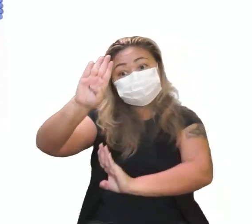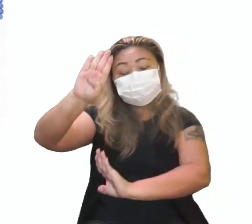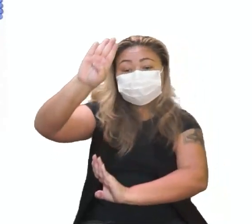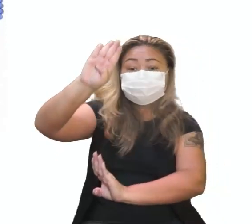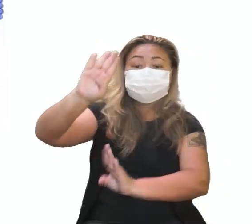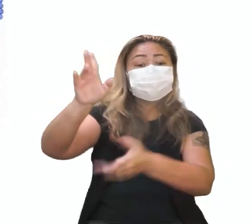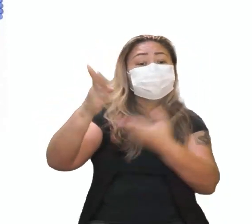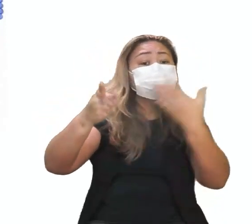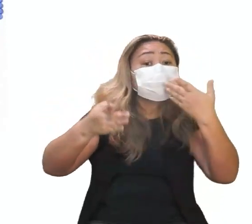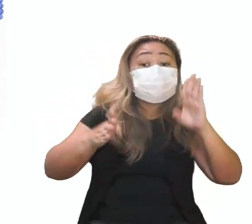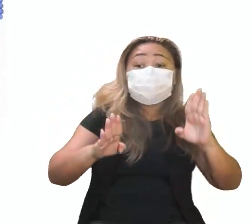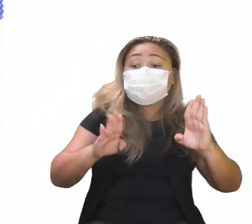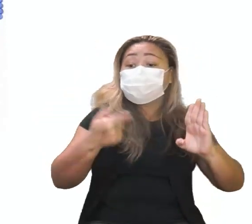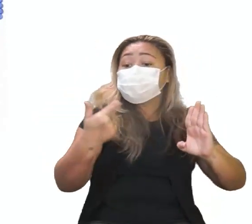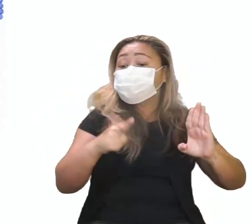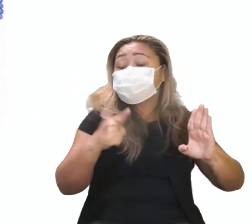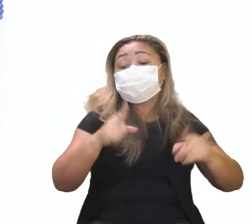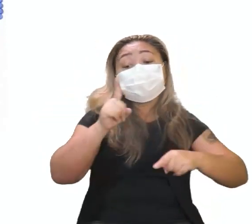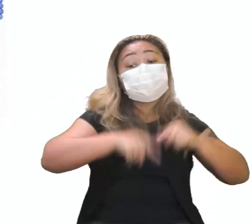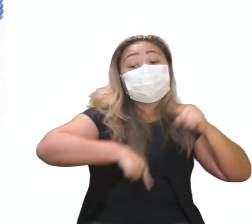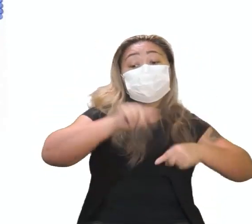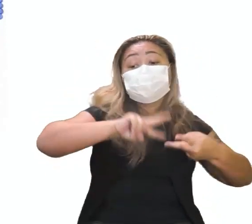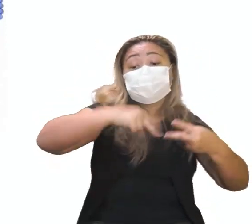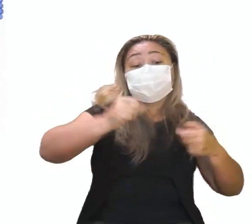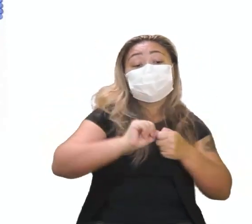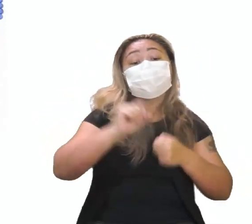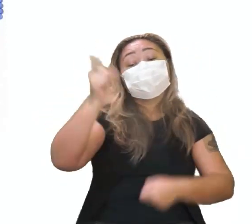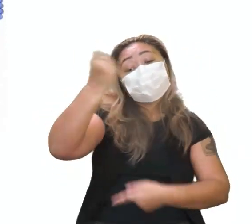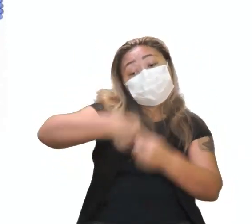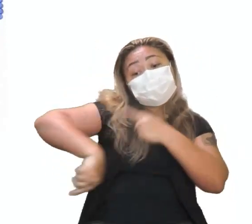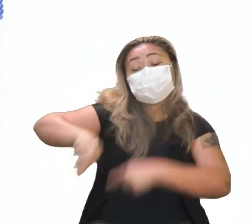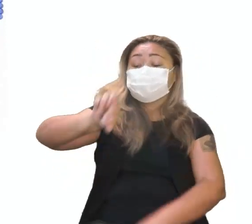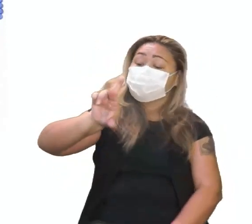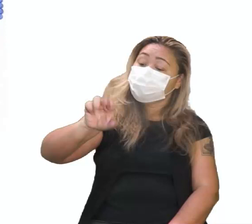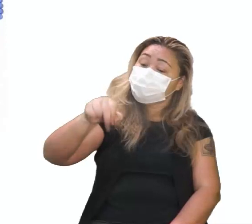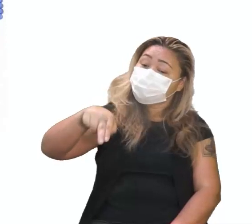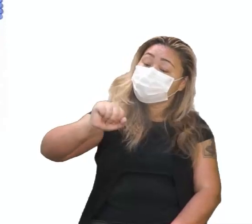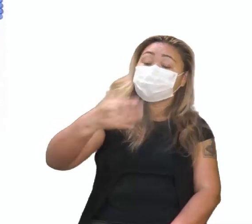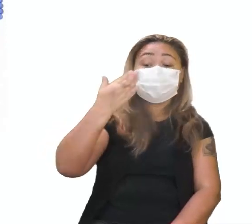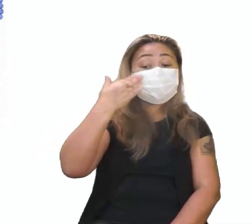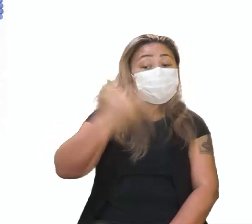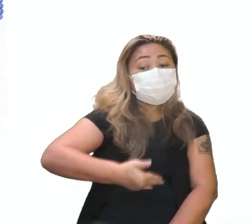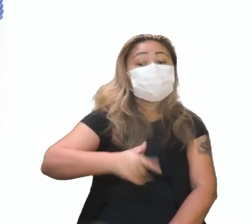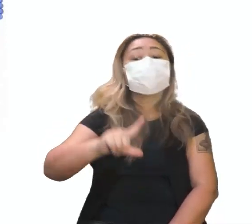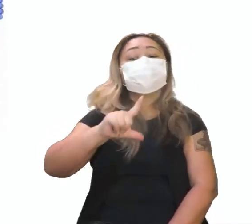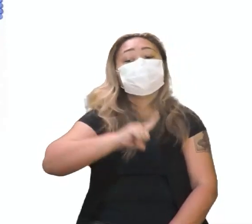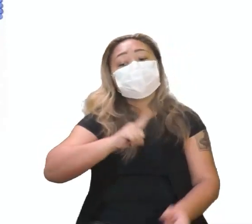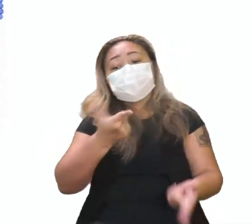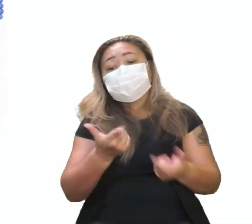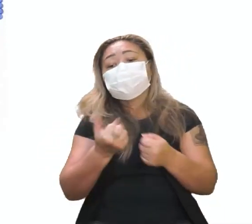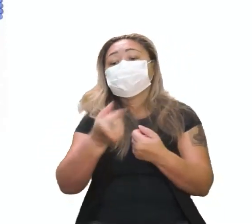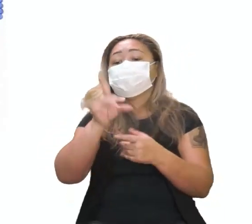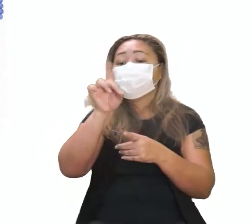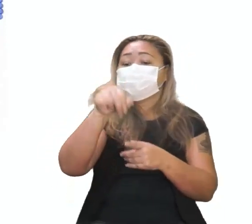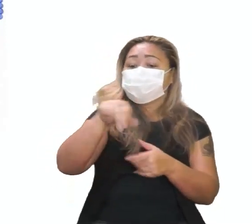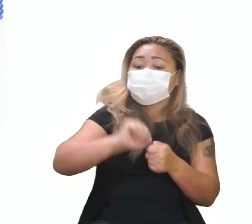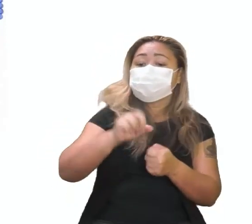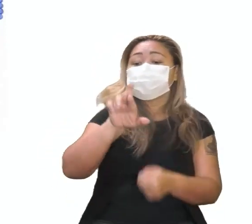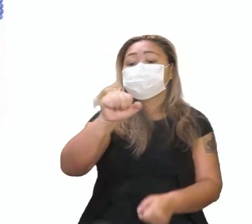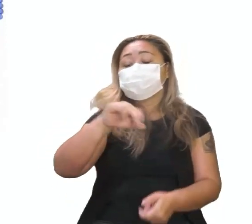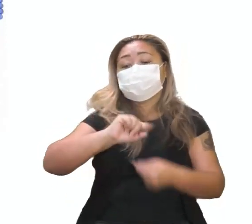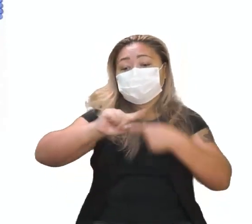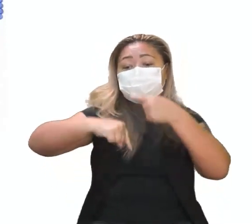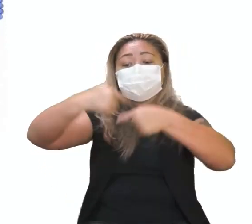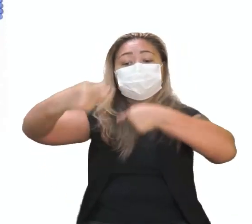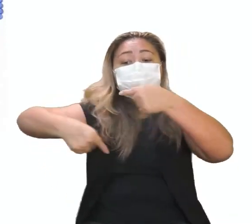a proteína B, ela não tem material genético. O que tem material genético é o RNA. Então, eles comprovaram que tanto o RNA quanto o DNA tem essa